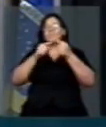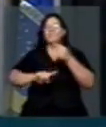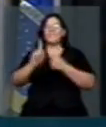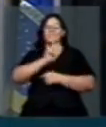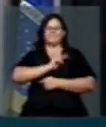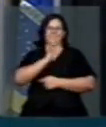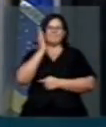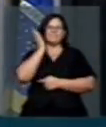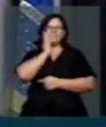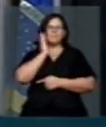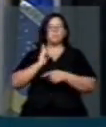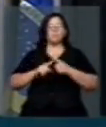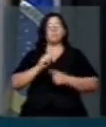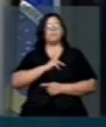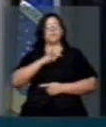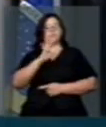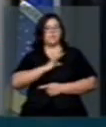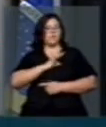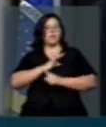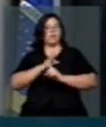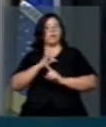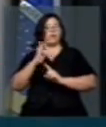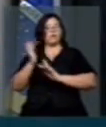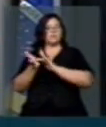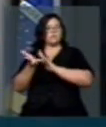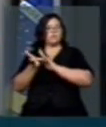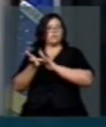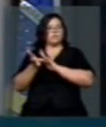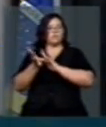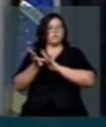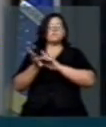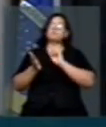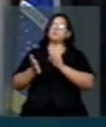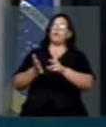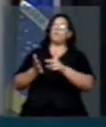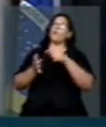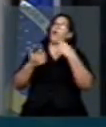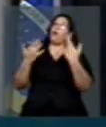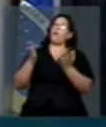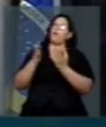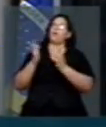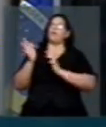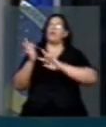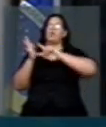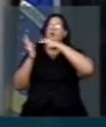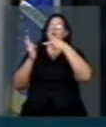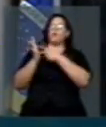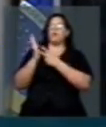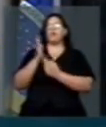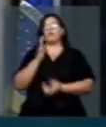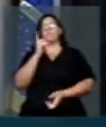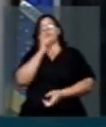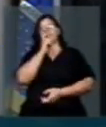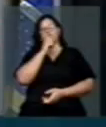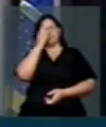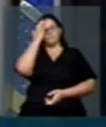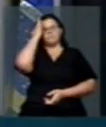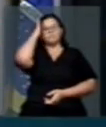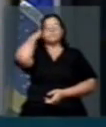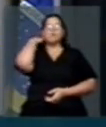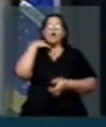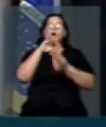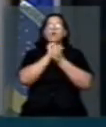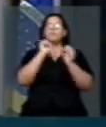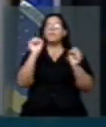E o que está em jogo aqui, e devemos ficar muito preocupados, é com a nossa liberdade, é com a nossa democracia, que o PT